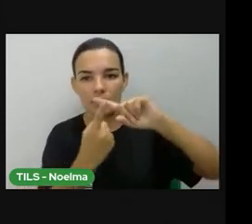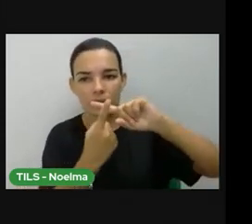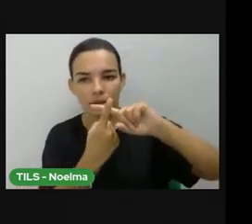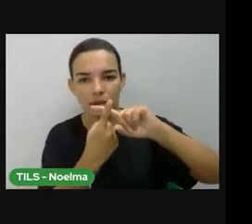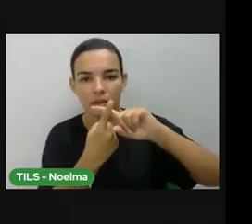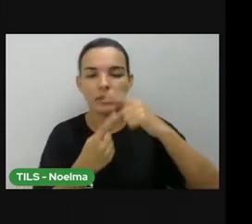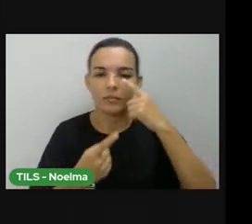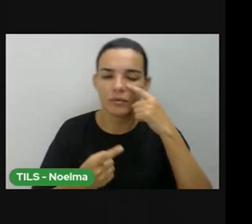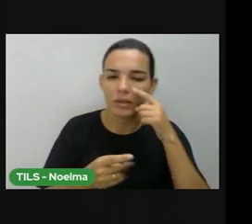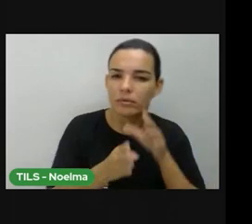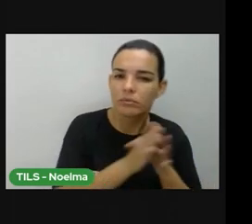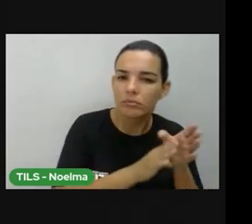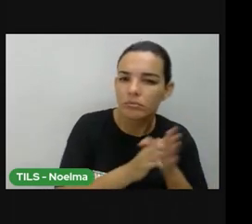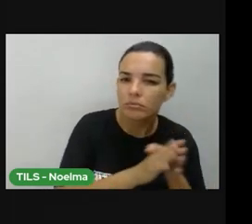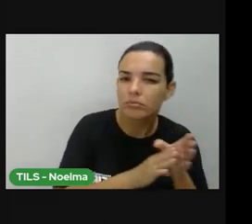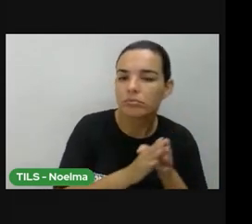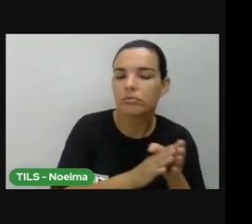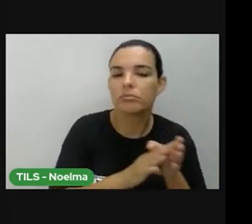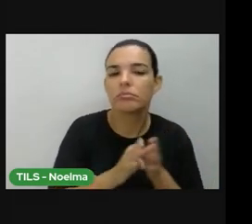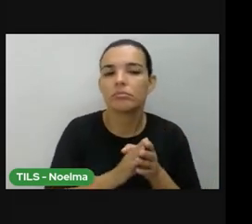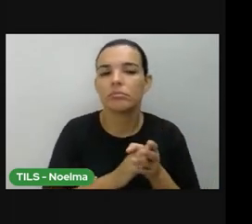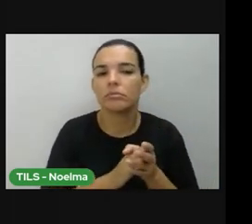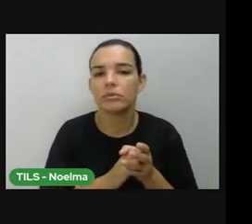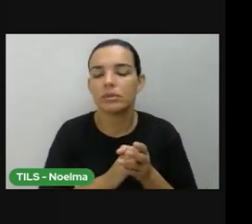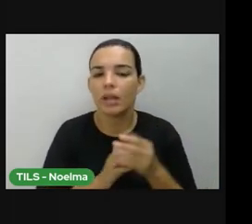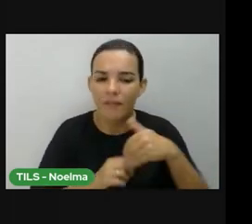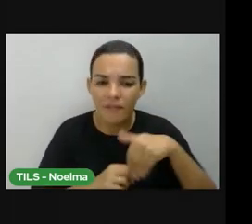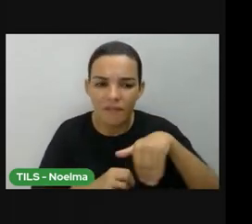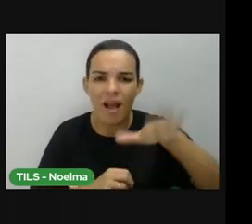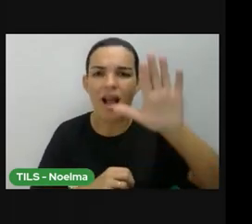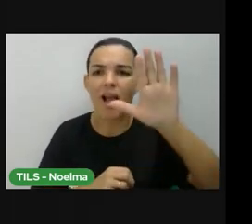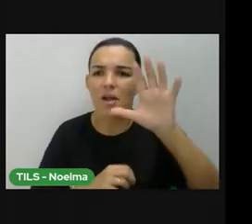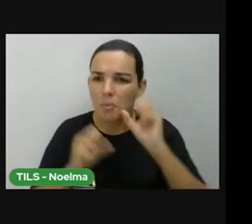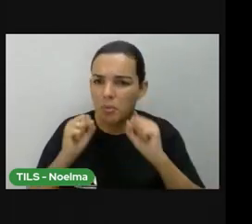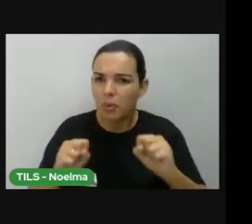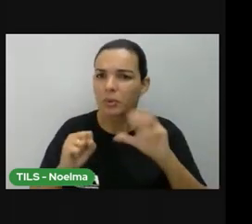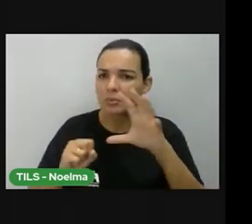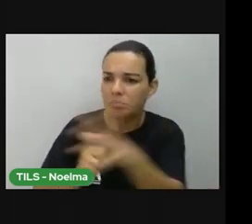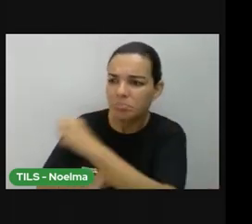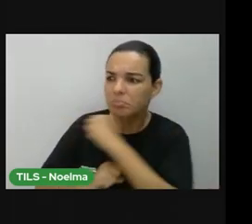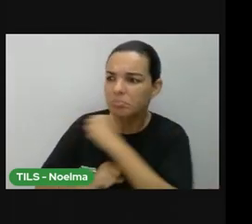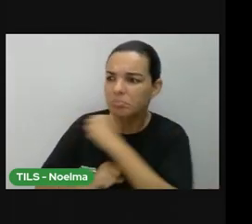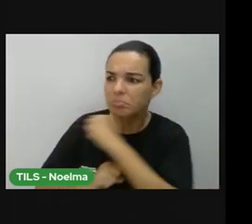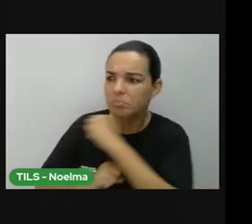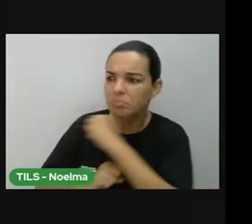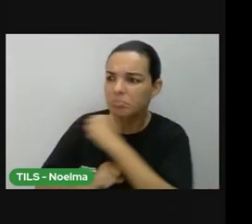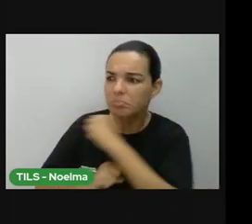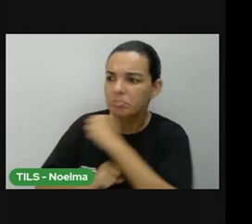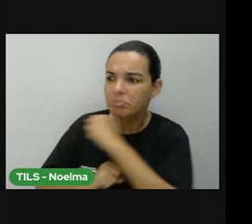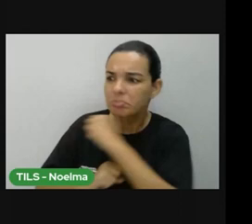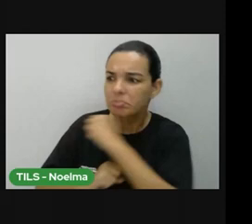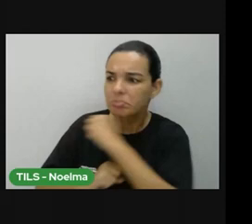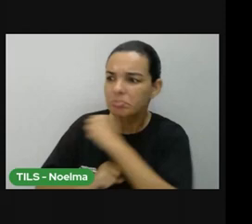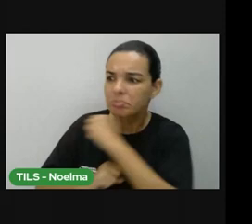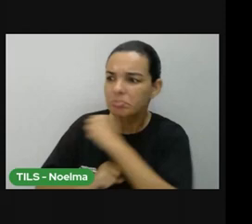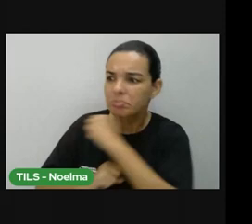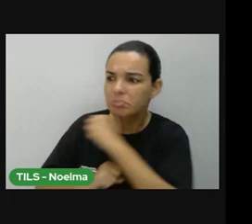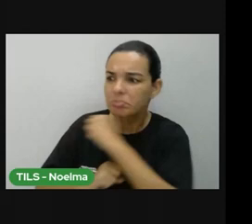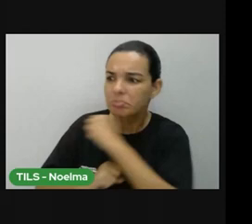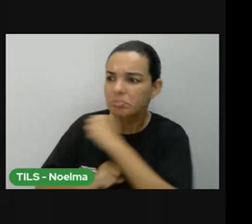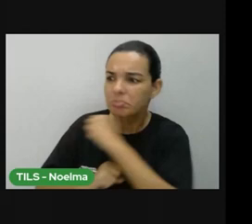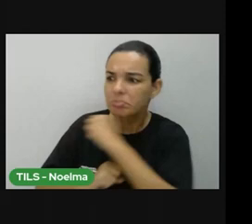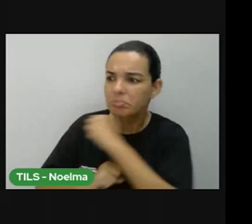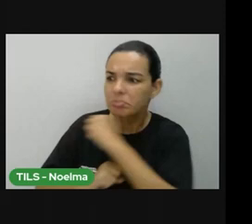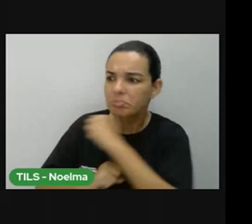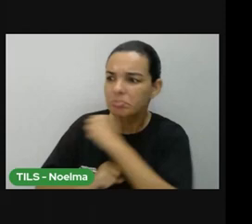né, orientou, a igreja orientou. Aí Matinha criou o circo brilho, com o pessoal lá de Matinha, e nós aqui também,